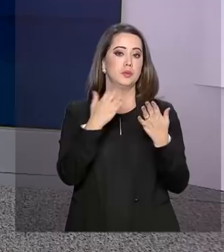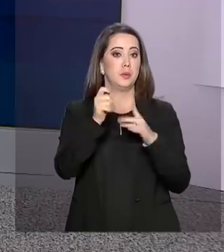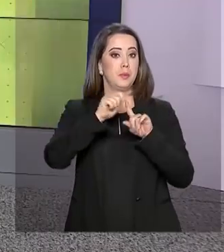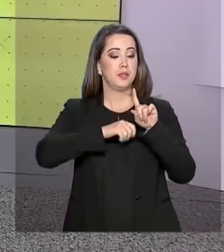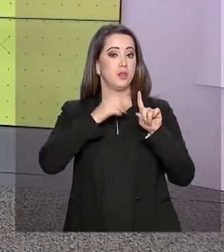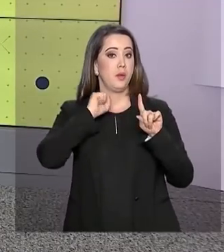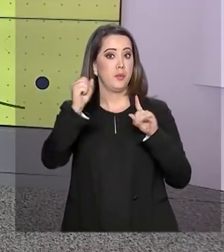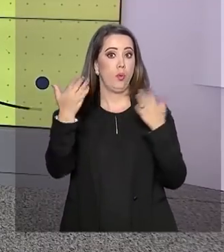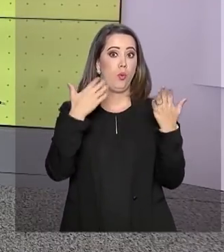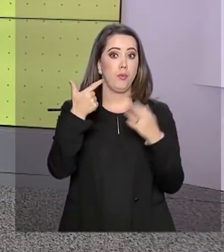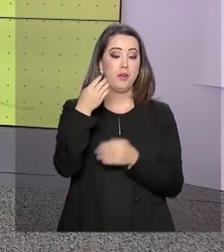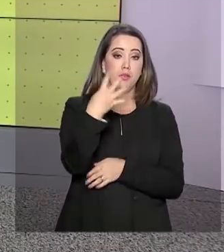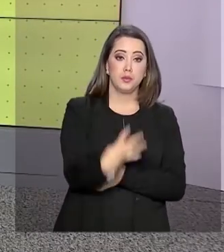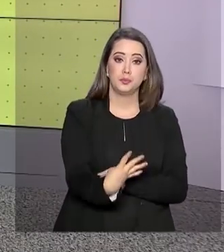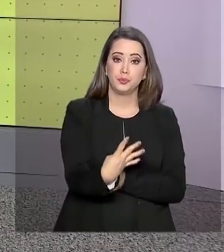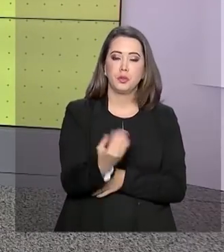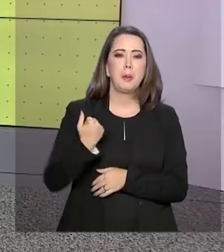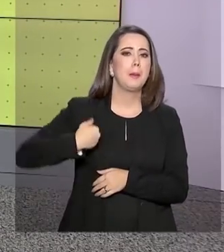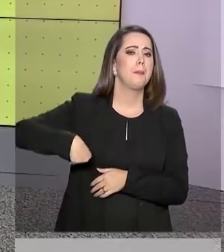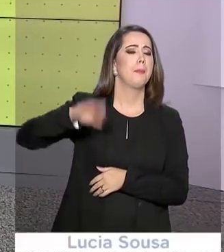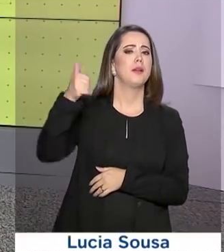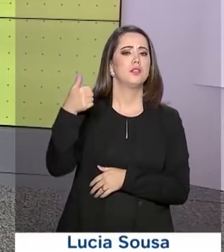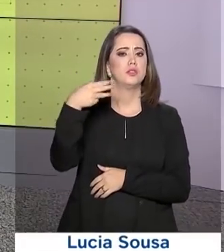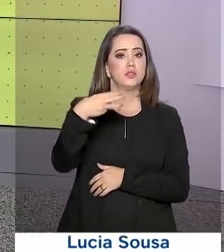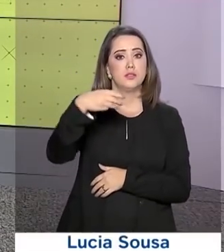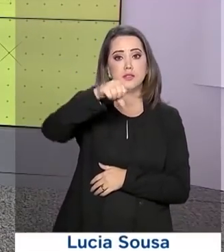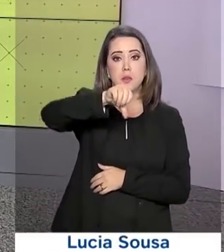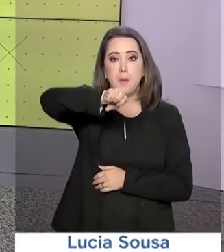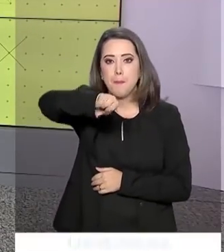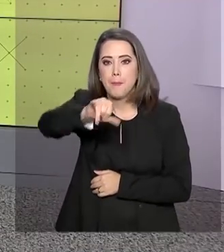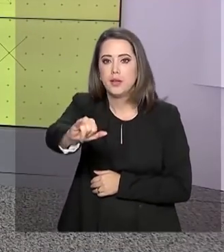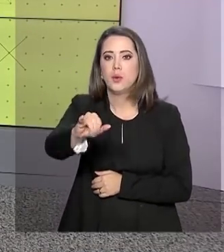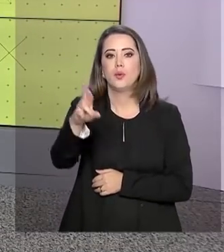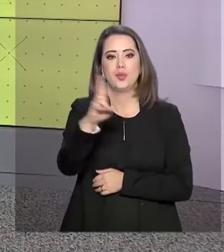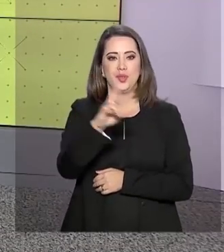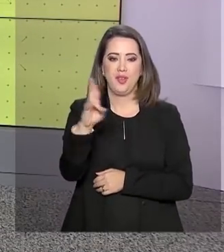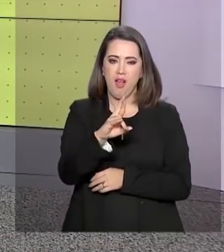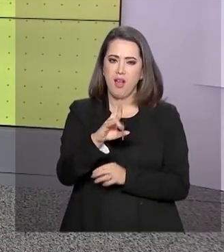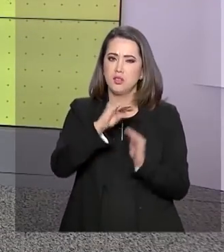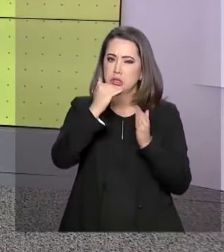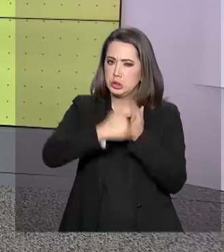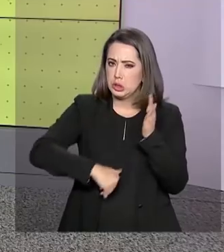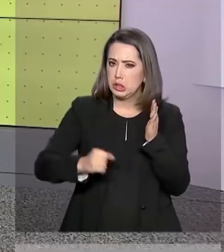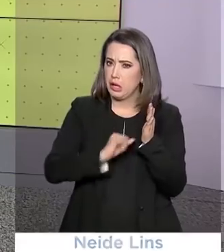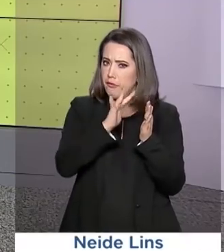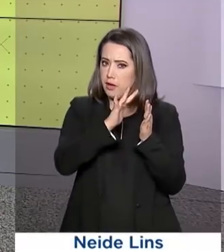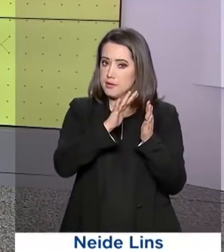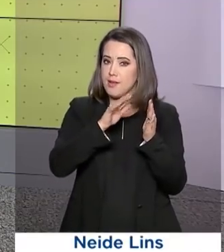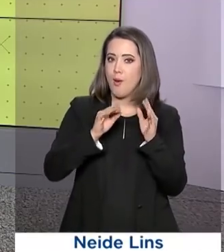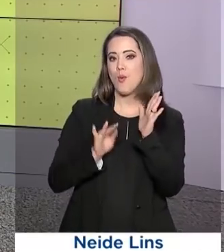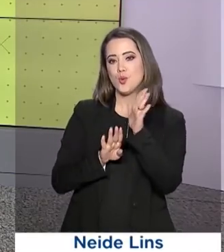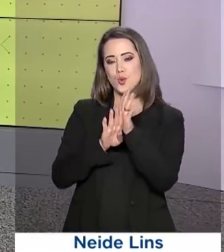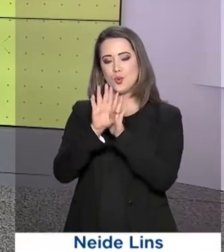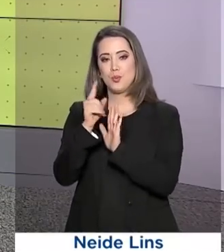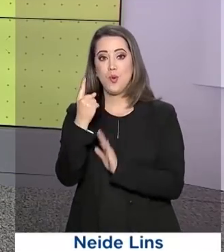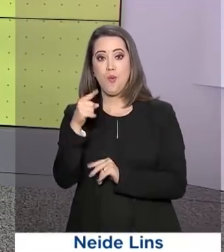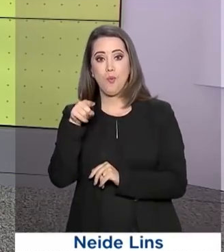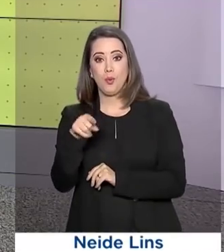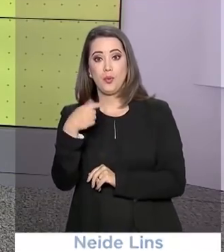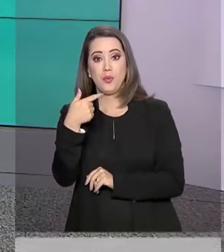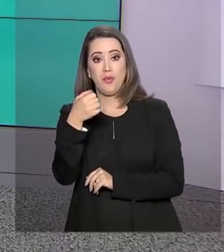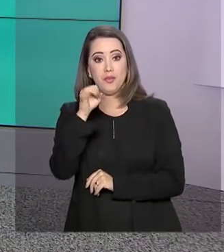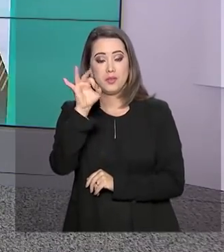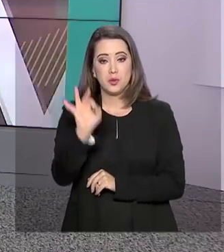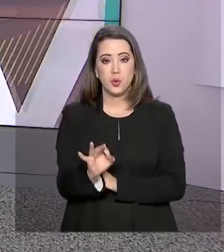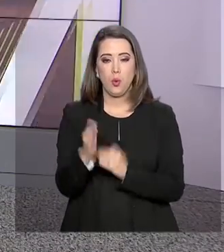2014, mais de R 139 bilhões. Descontada a inflação, o aumento foi de 1,28%